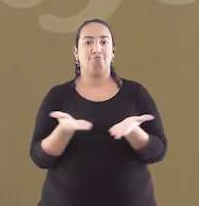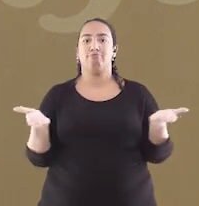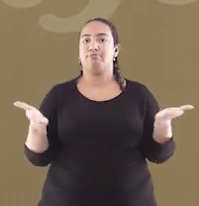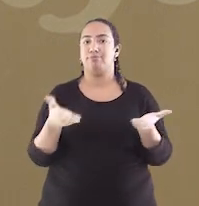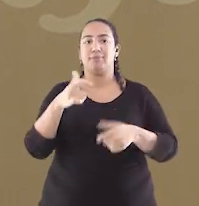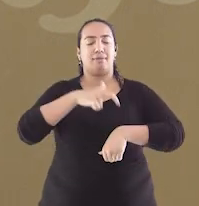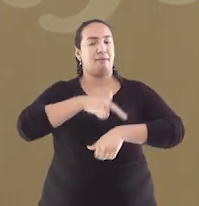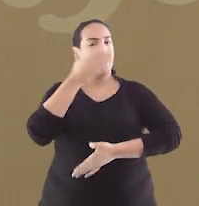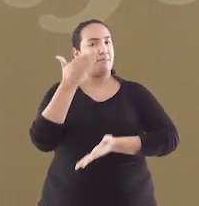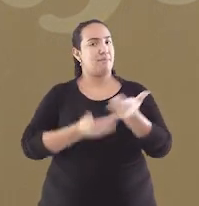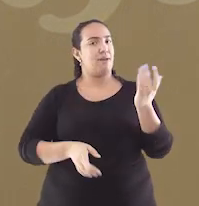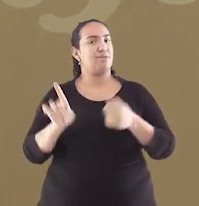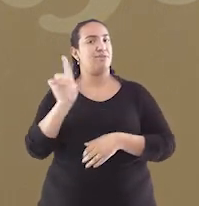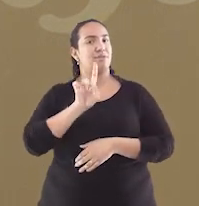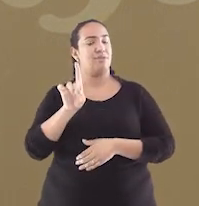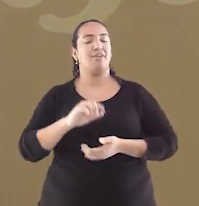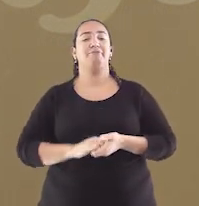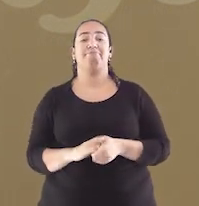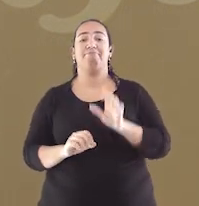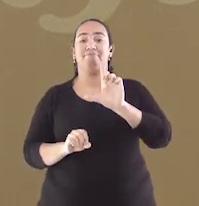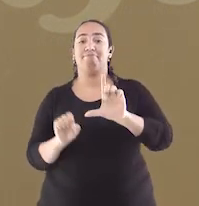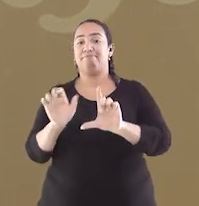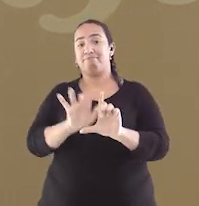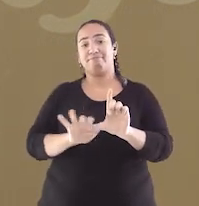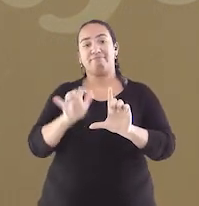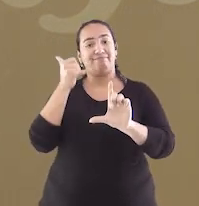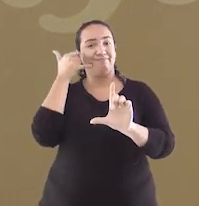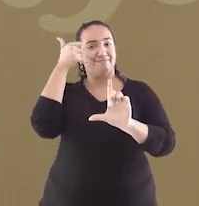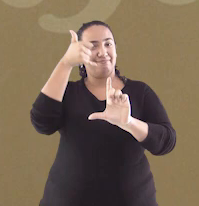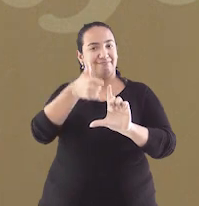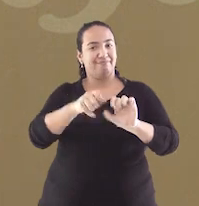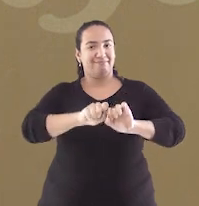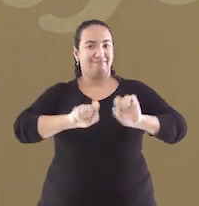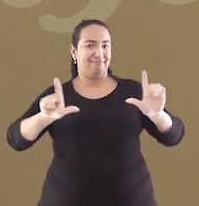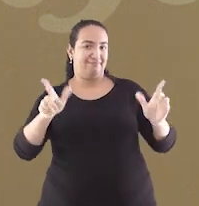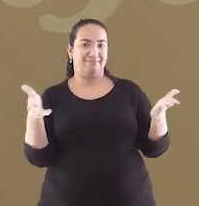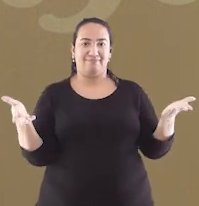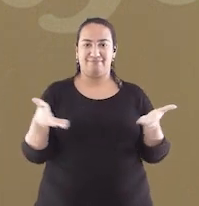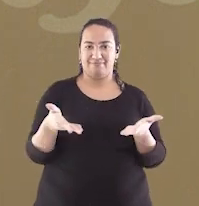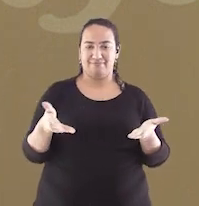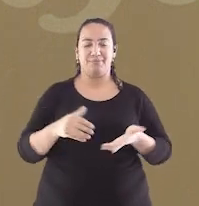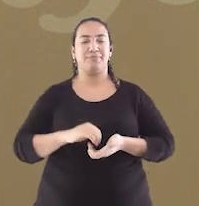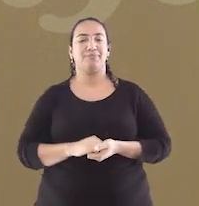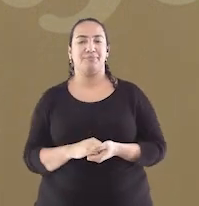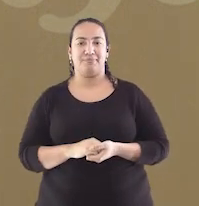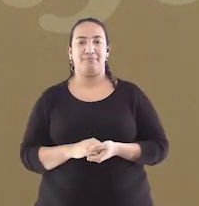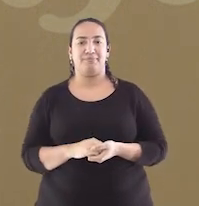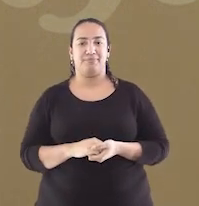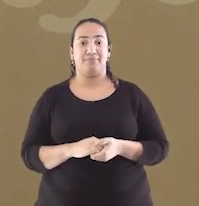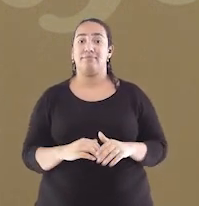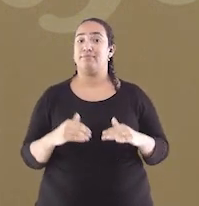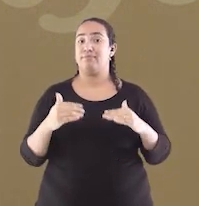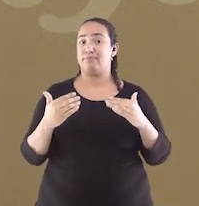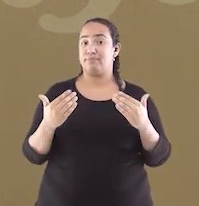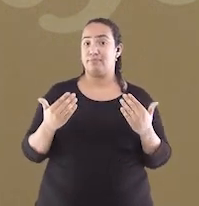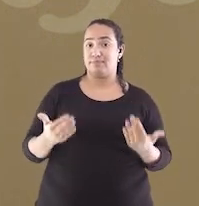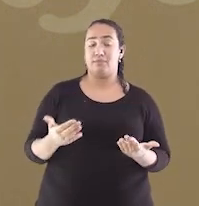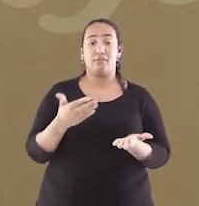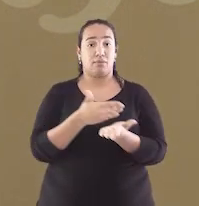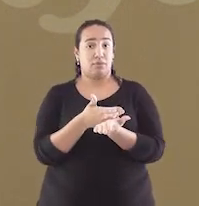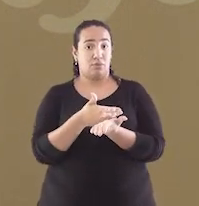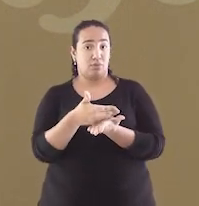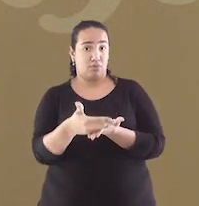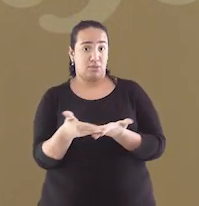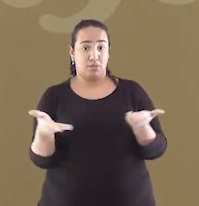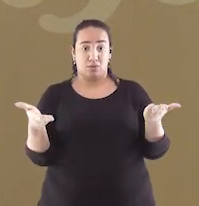não perde tempo. Basta apontar a câmera do seu celular para o QR Code que está aparecendo aqui na tela. Para a gente continuar, vamos